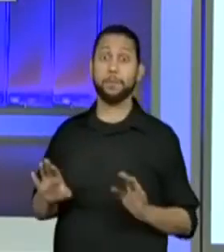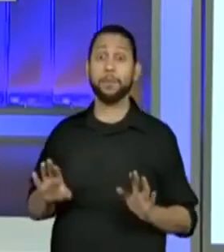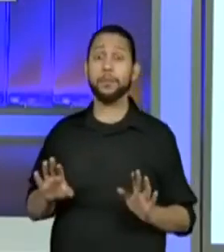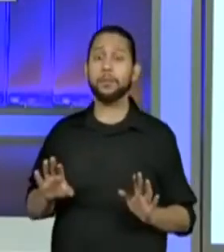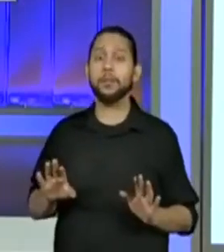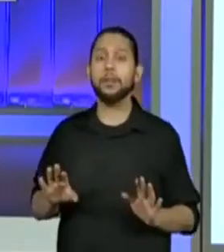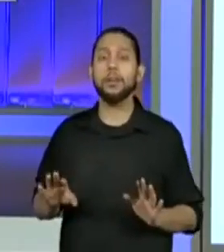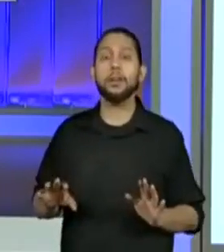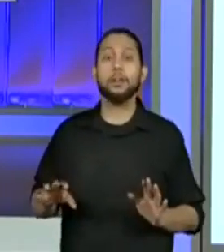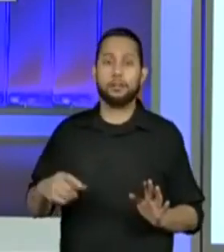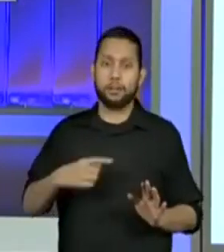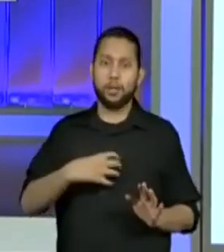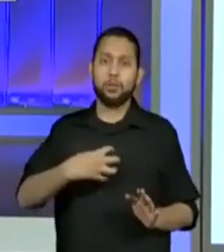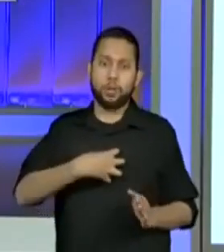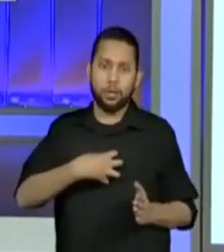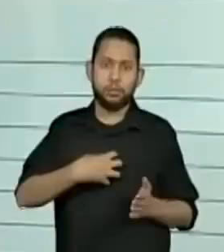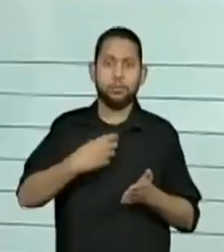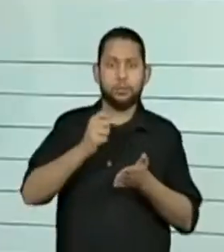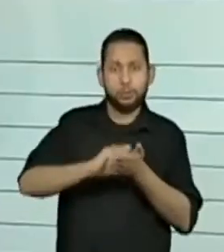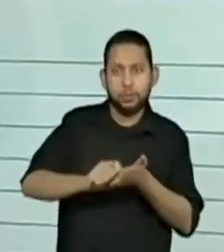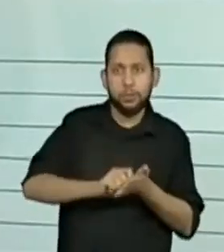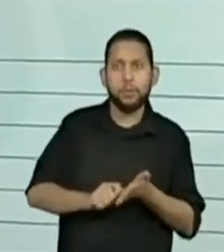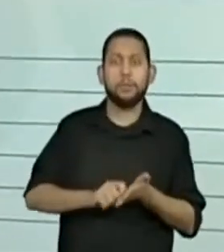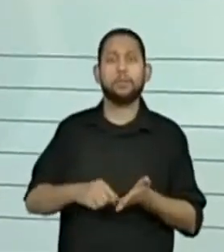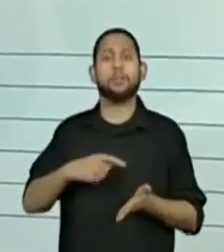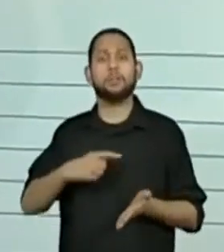Observem. São medidas.